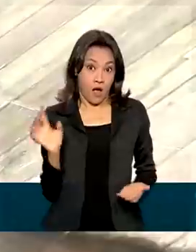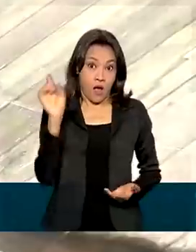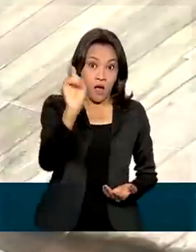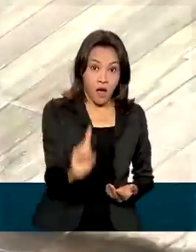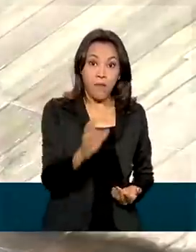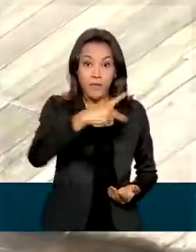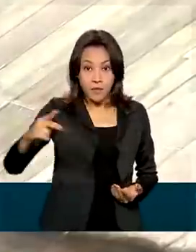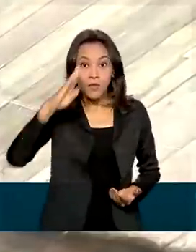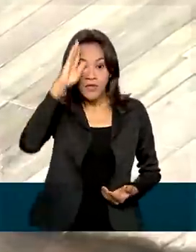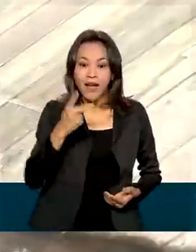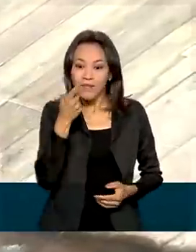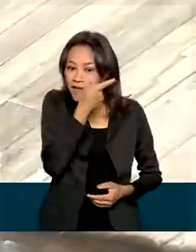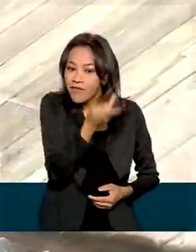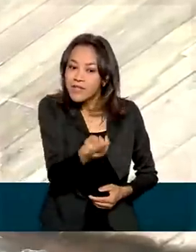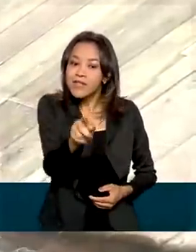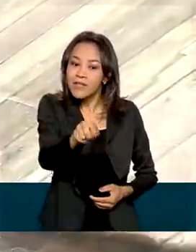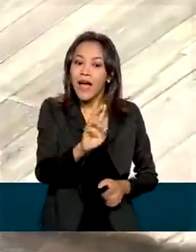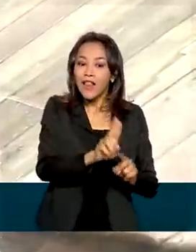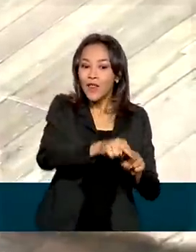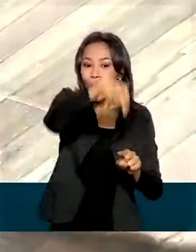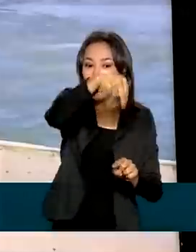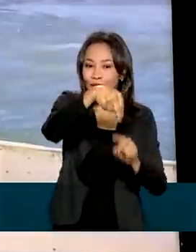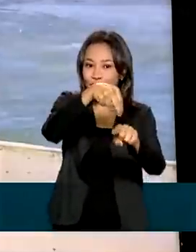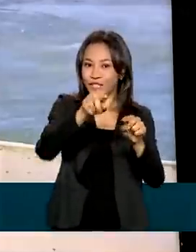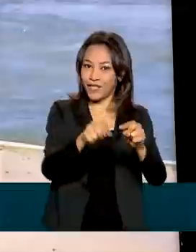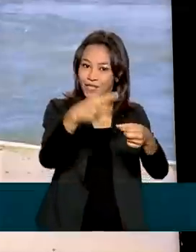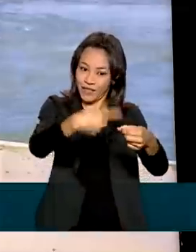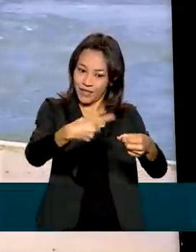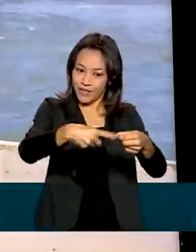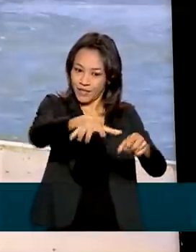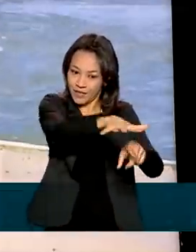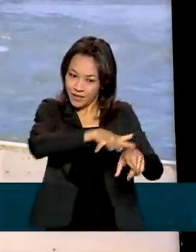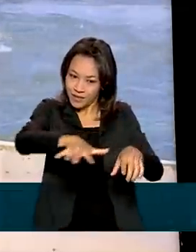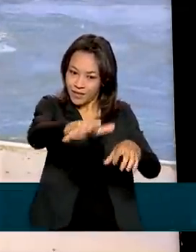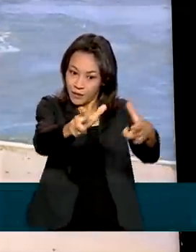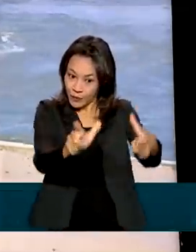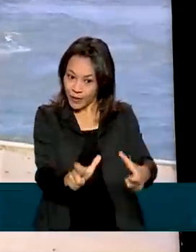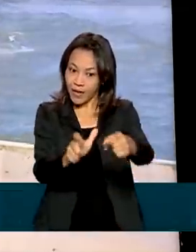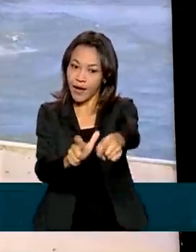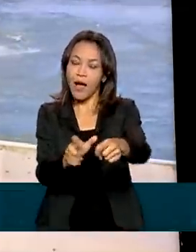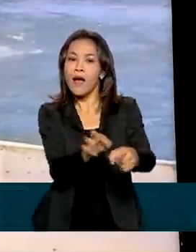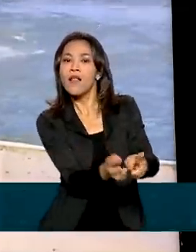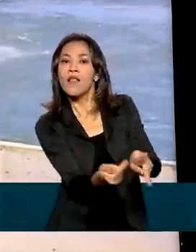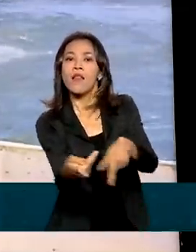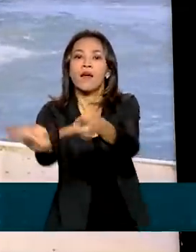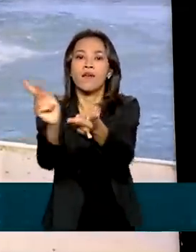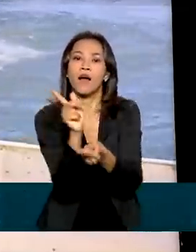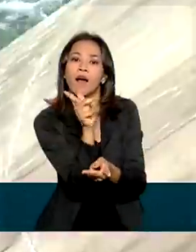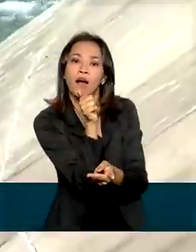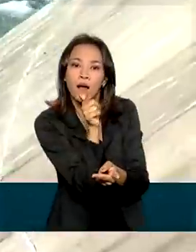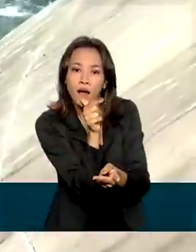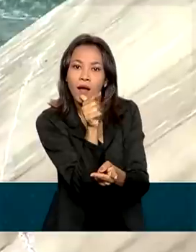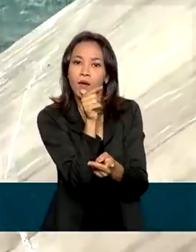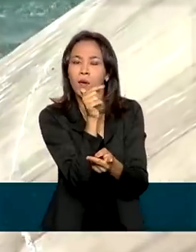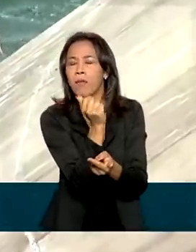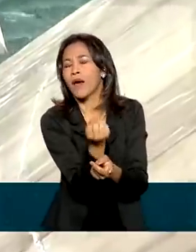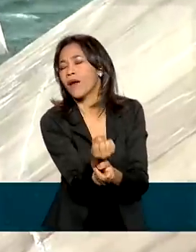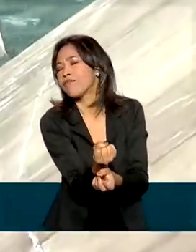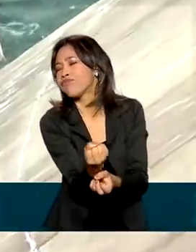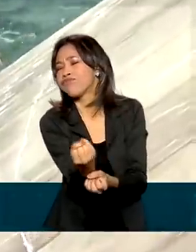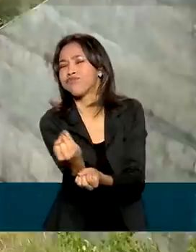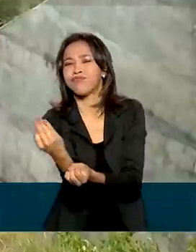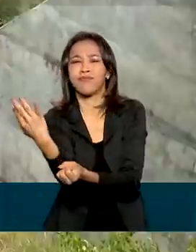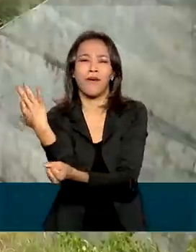bombeamento do eixo norte 3, em Salgueiro, Pernambuco. Estrutura capaz de levar água por canais e reservatórios para milhões de